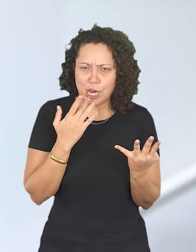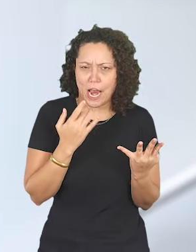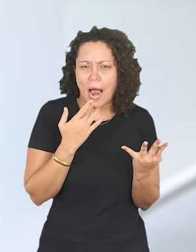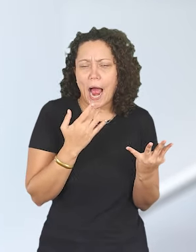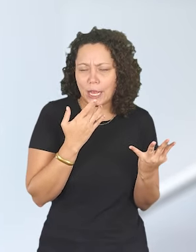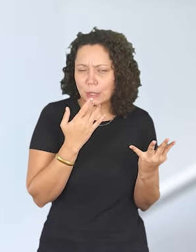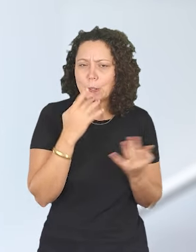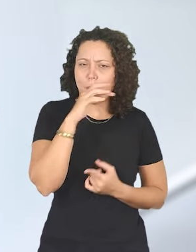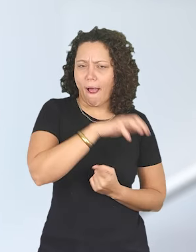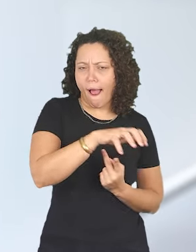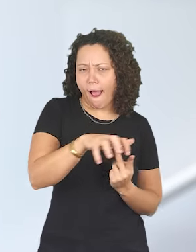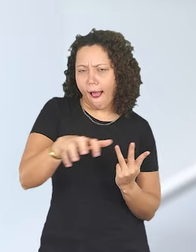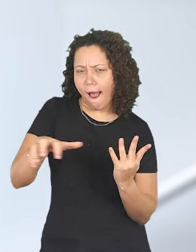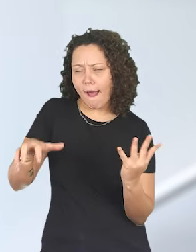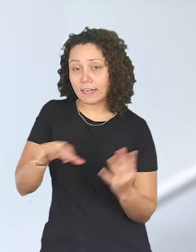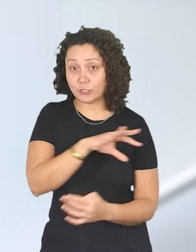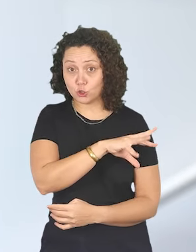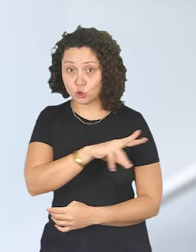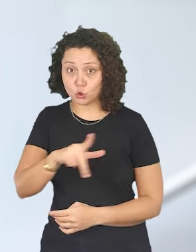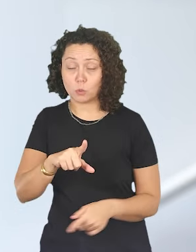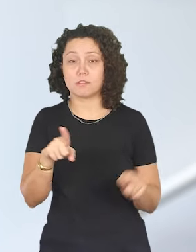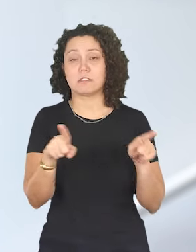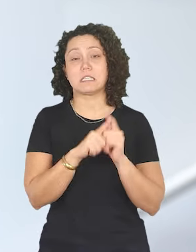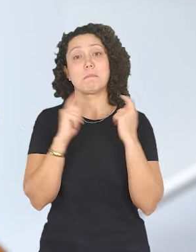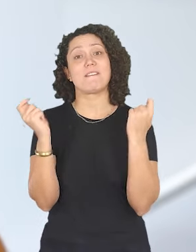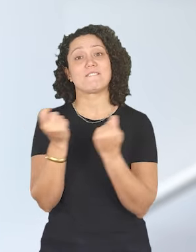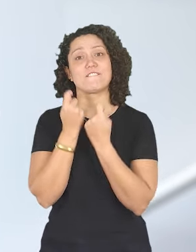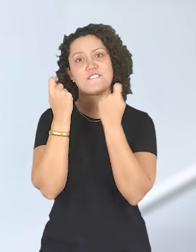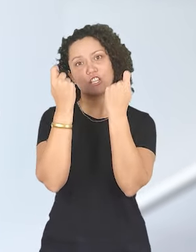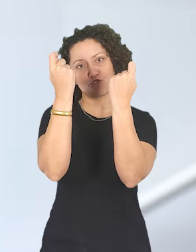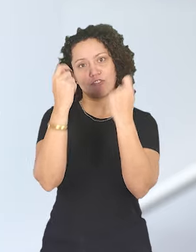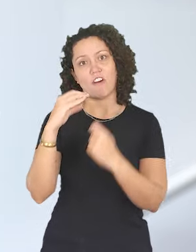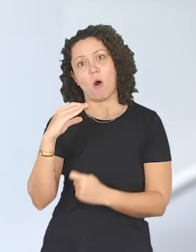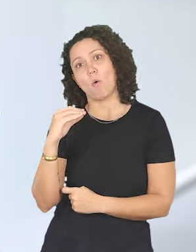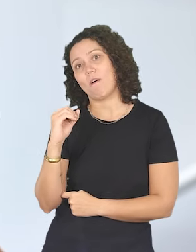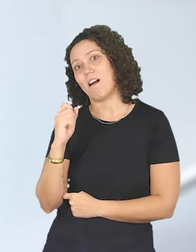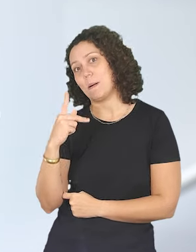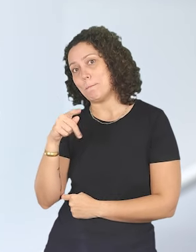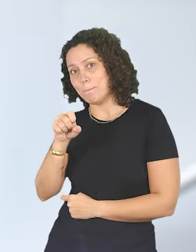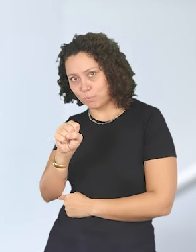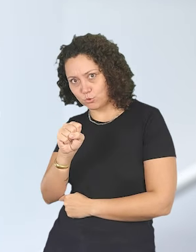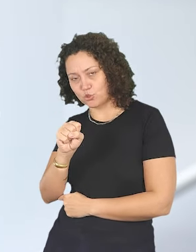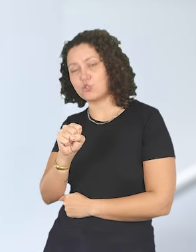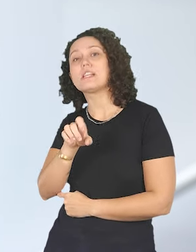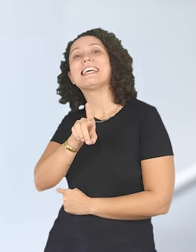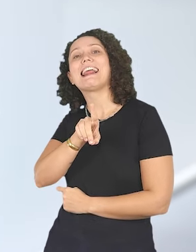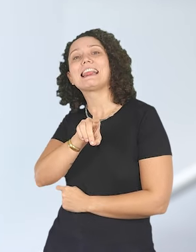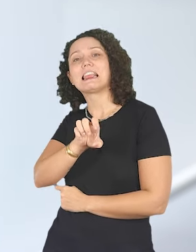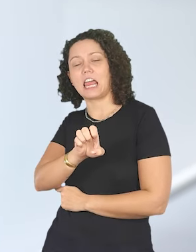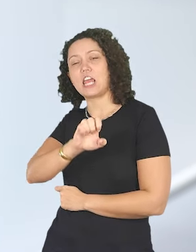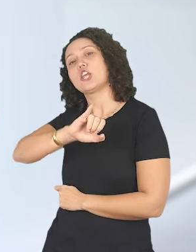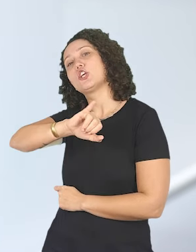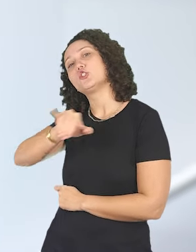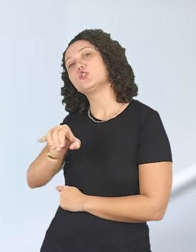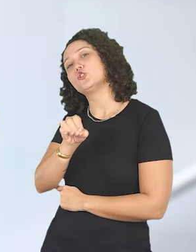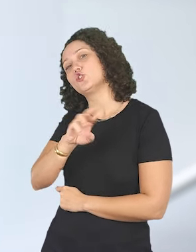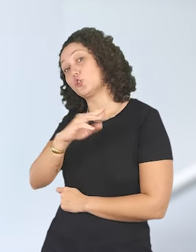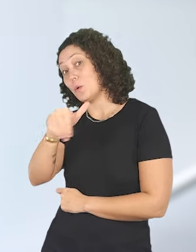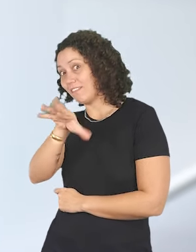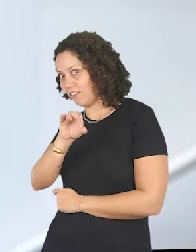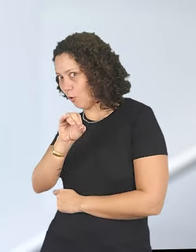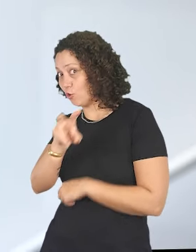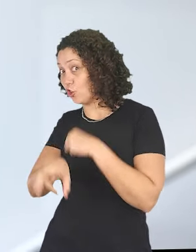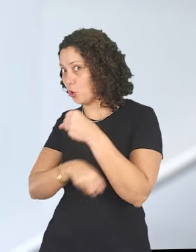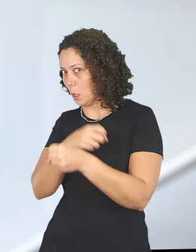orquestras, teatro, no Estado de São Paulo. E o Festival de Campos de Jordão. Então eu dirigi o Festival de Campos de Jordão dois